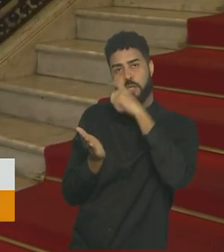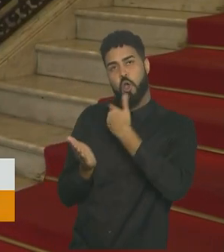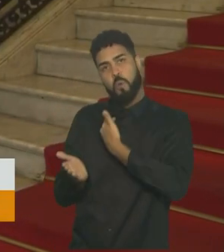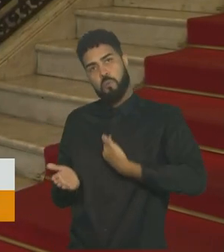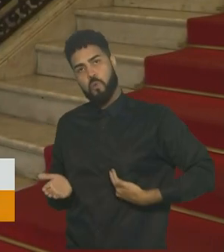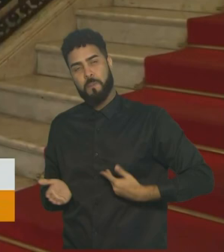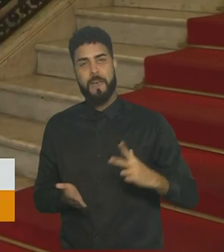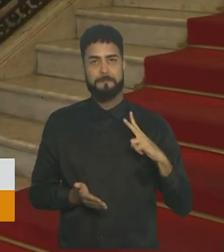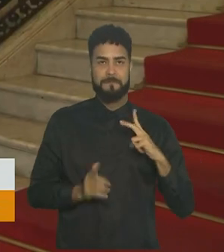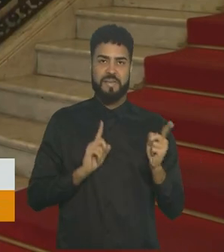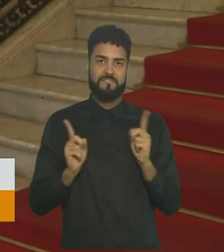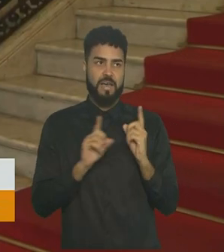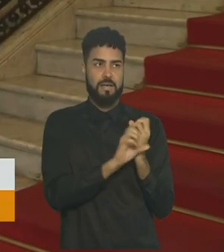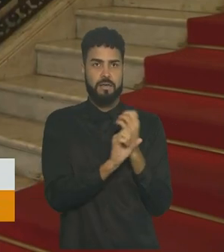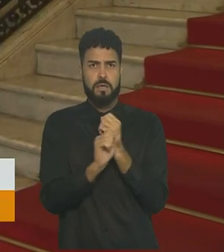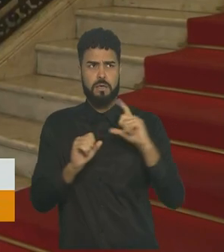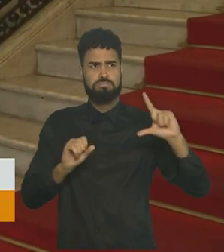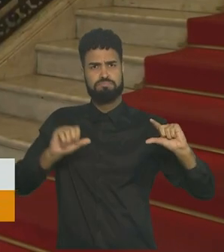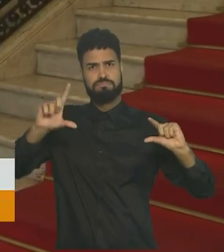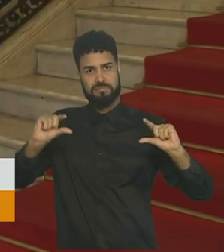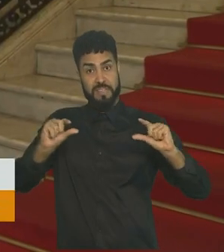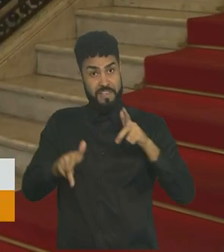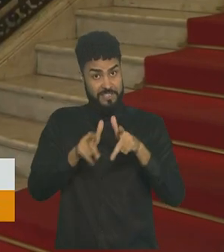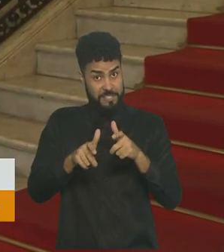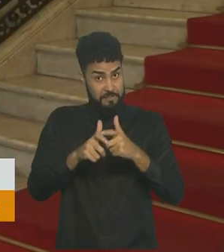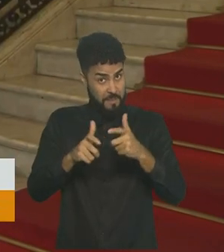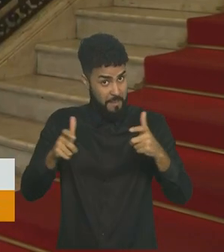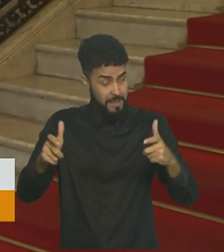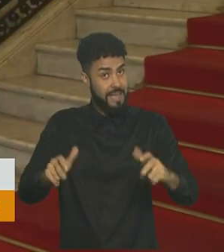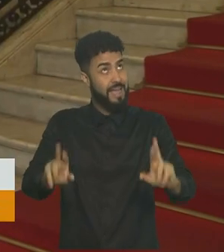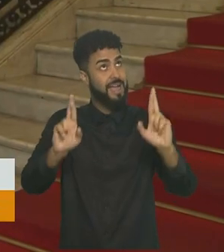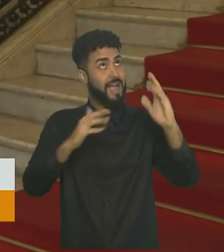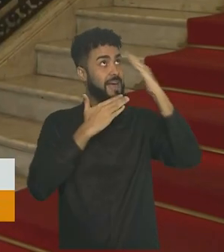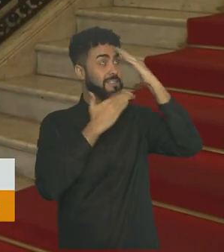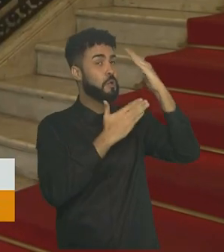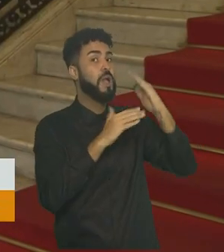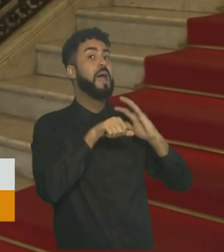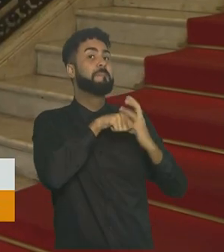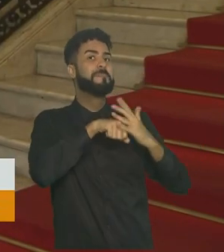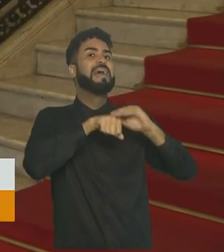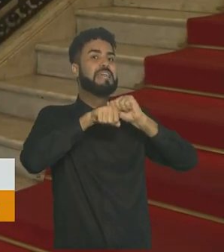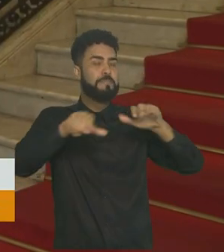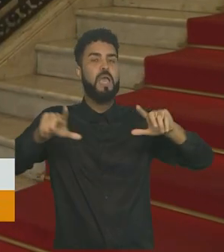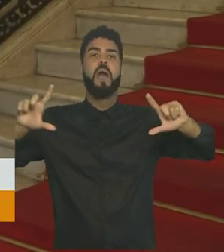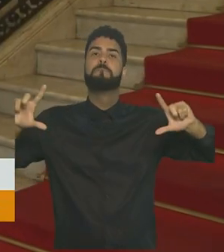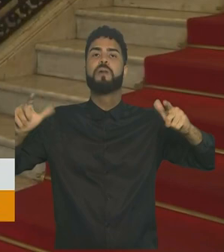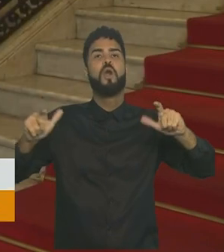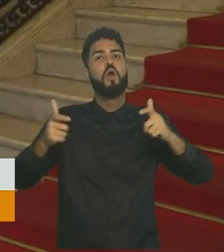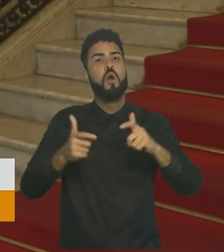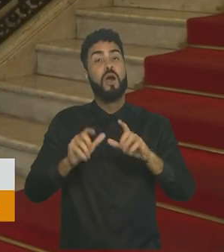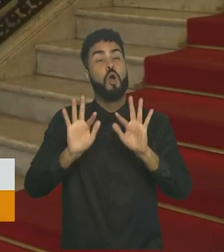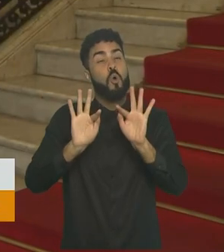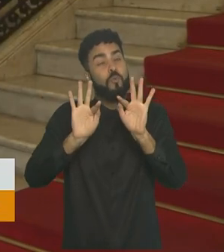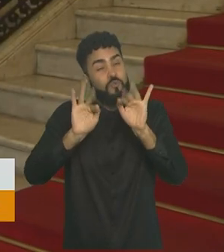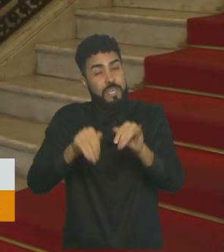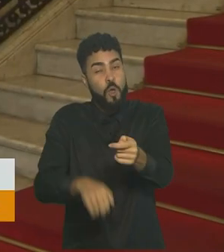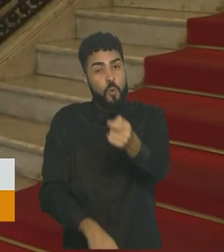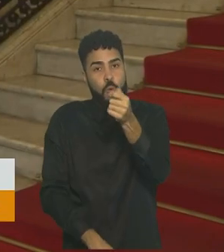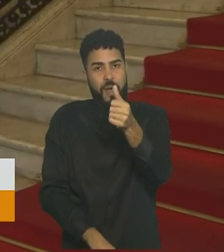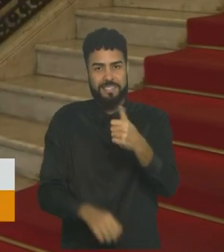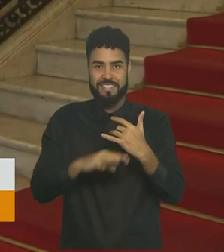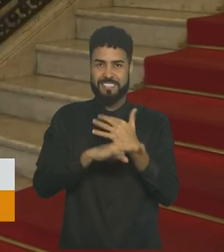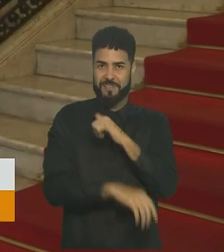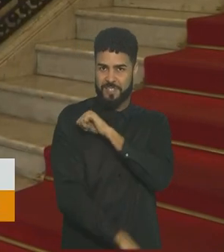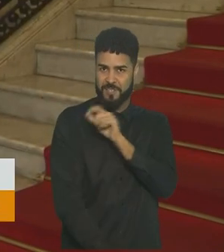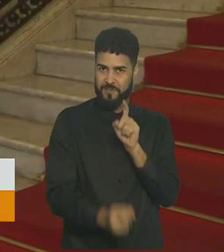da rede pública quanto da rede privada. A vacinação avançando e, graças a Deus, a pandemia está diminuindo, chegando ao fim aqui na cidade